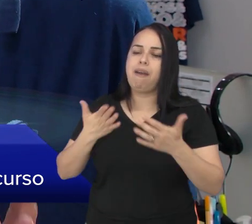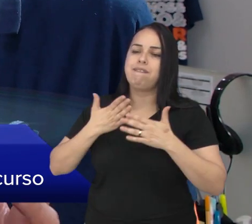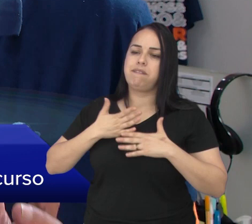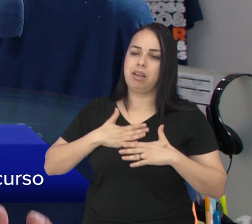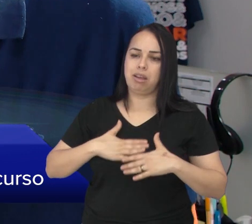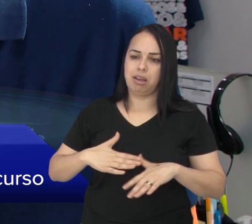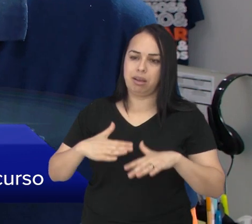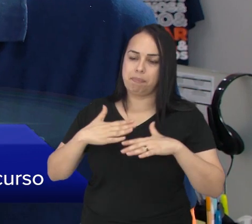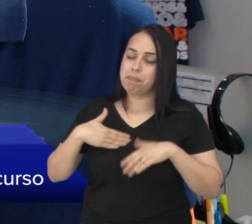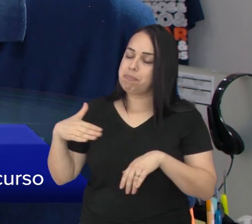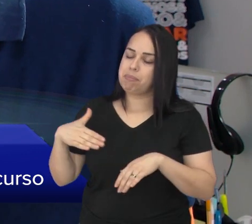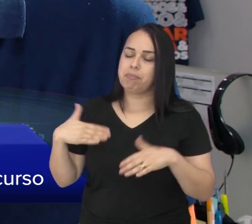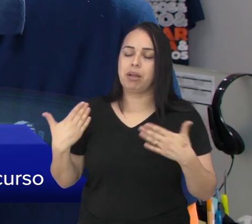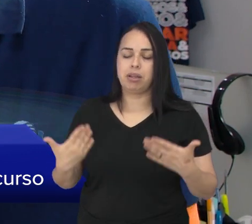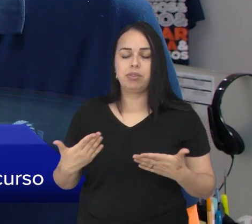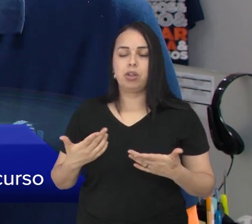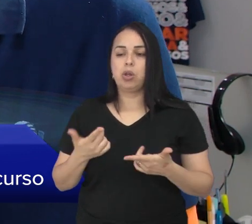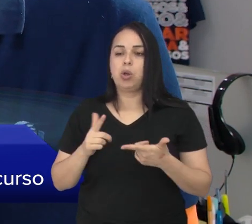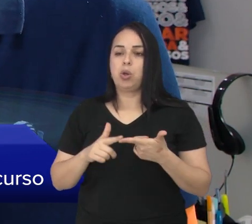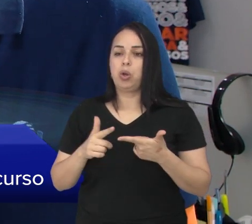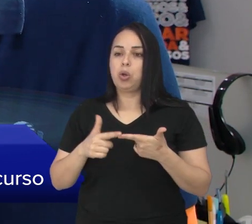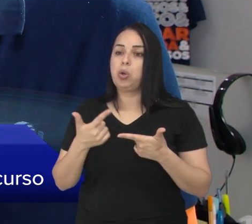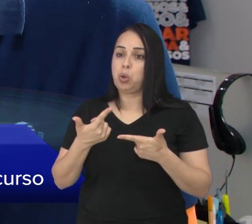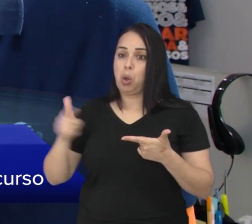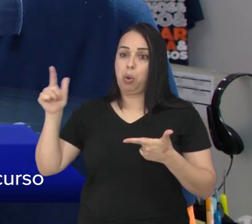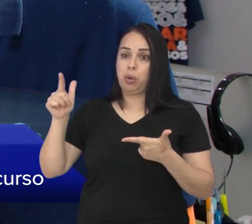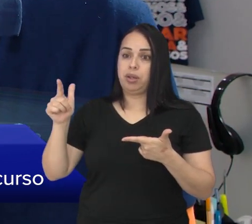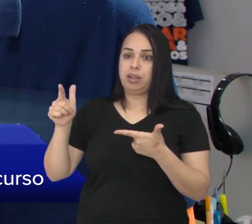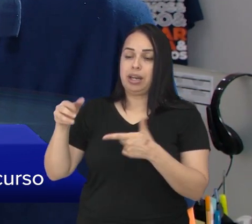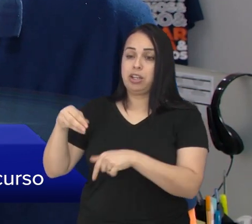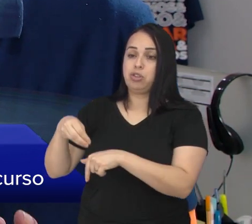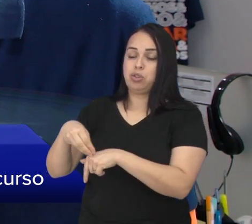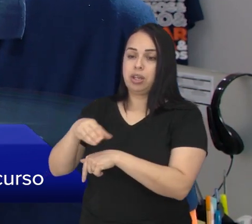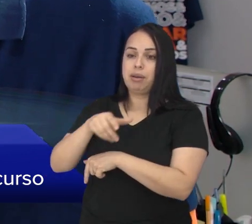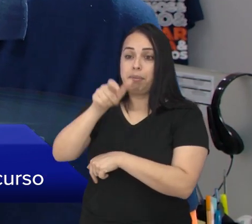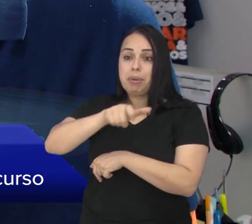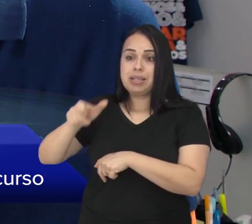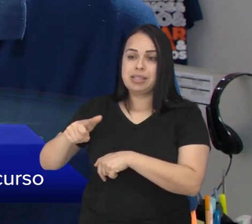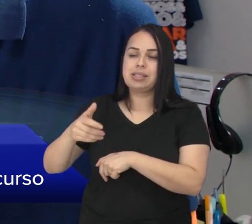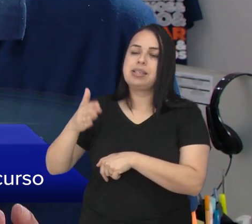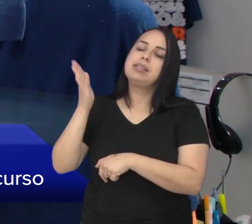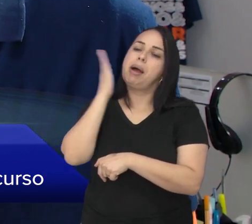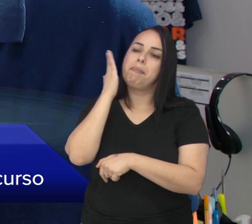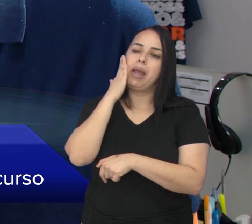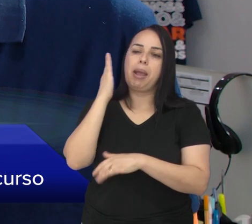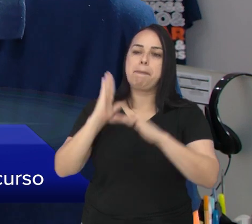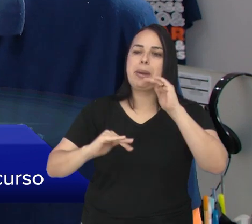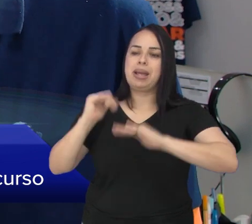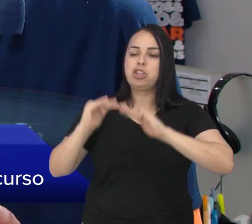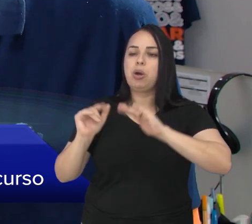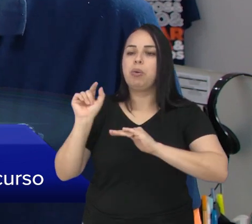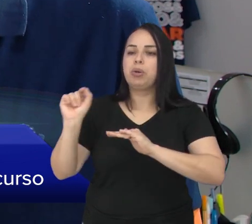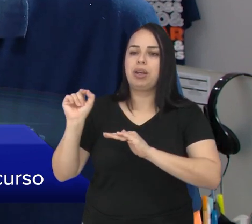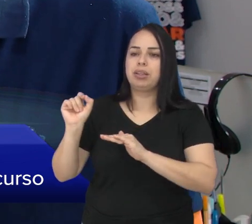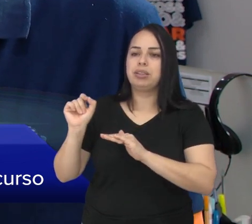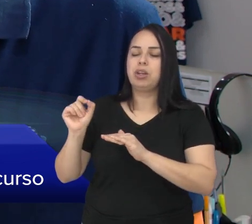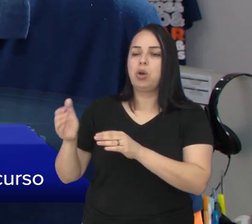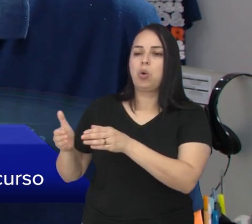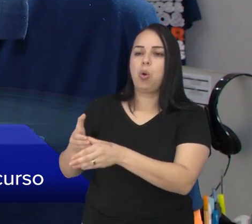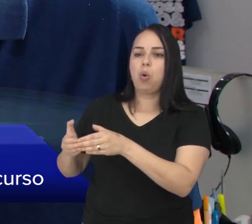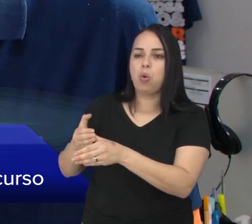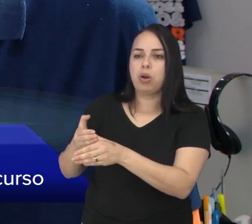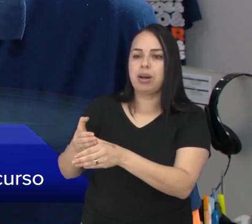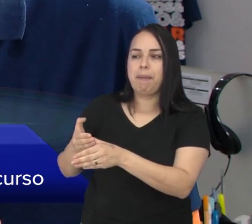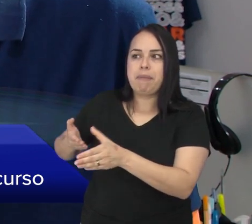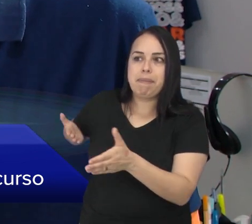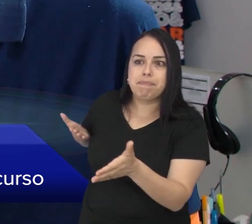maneira mais tranquila. E outra coisa que o candidato a concurso público deve saber e praticar, que concurso não